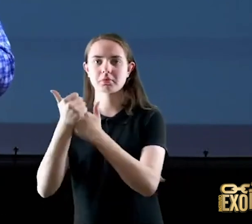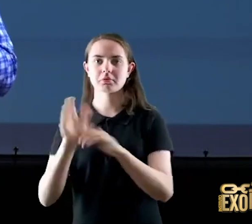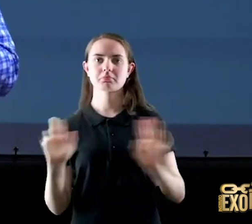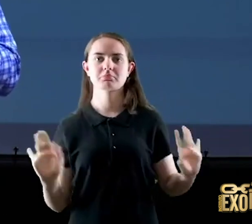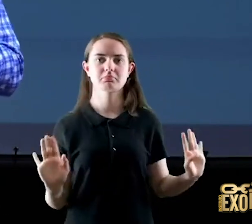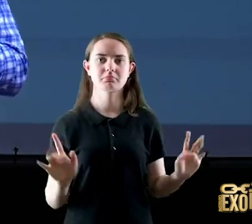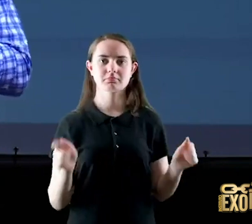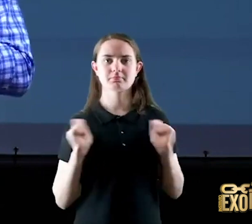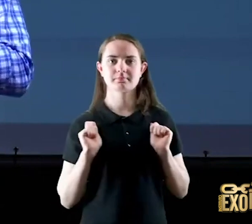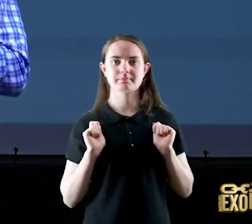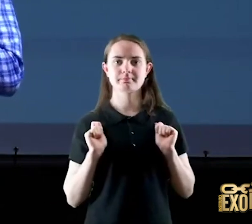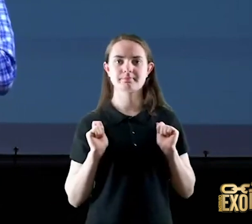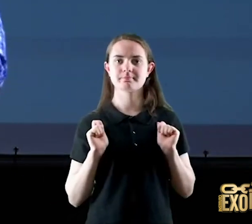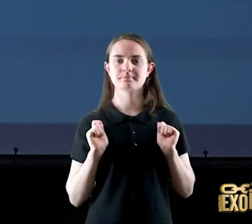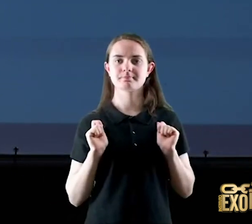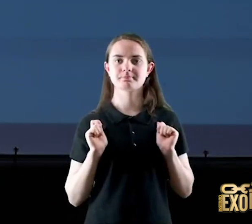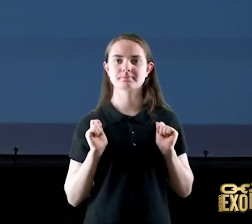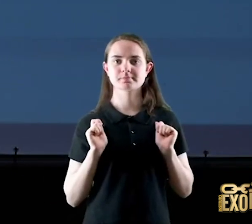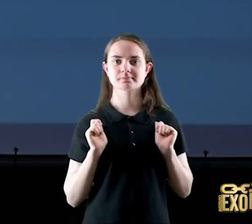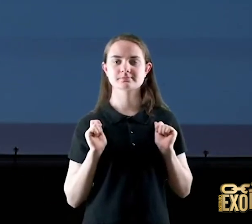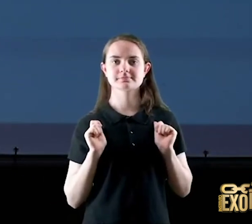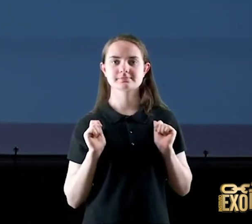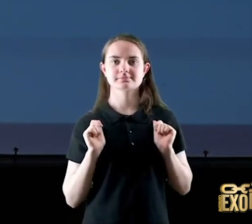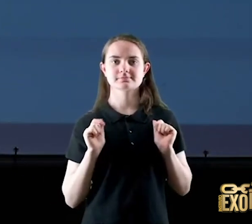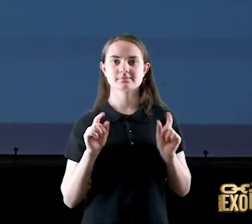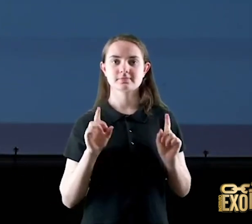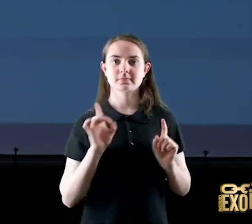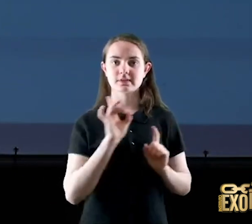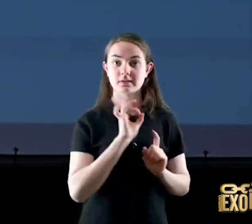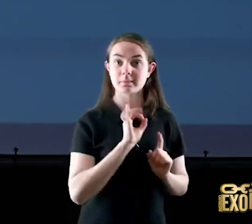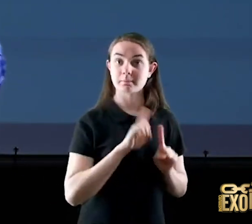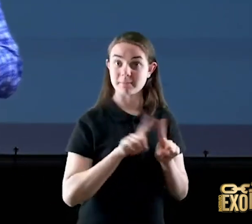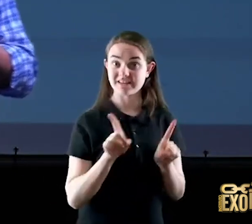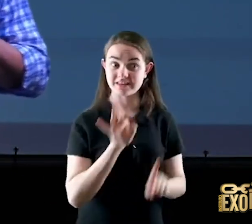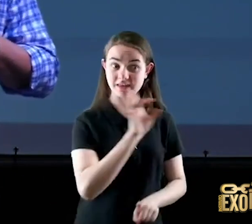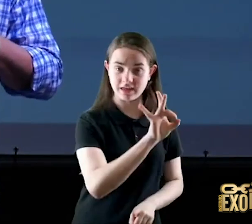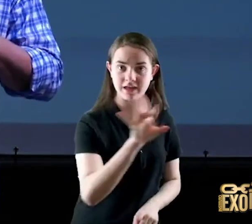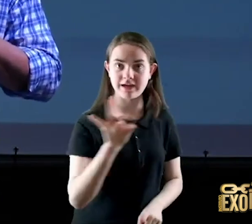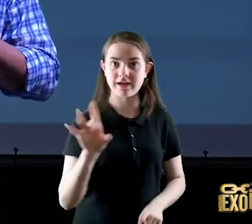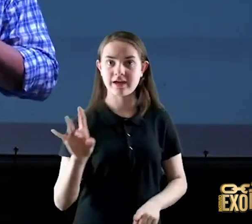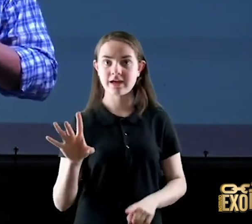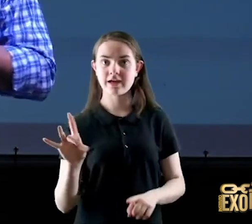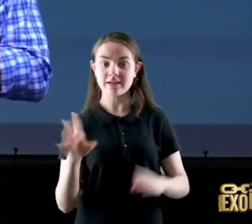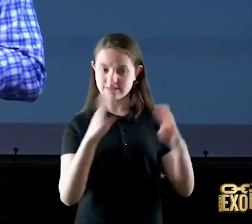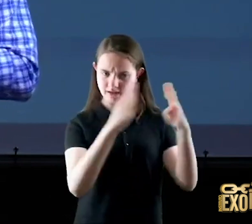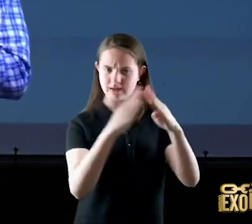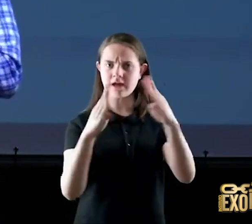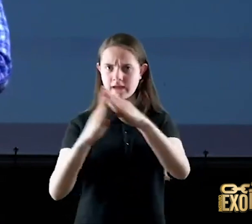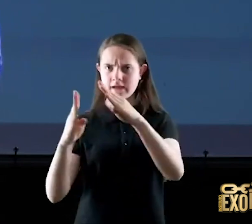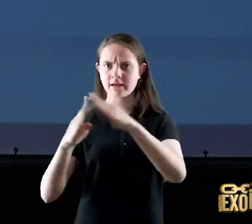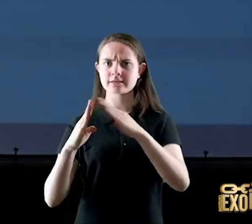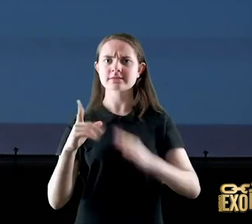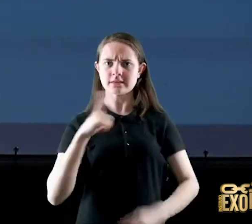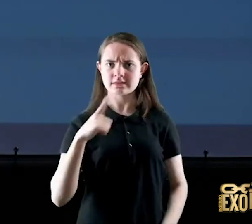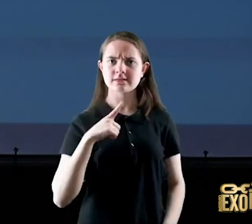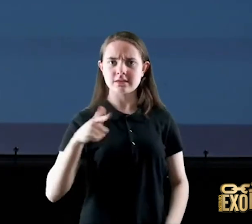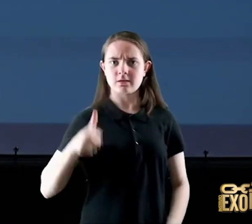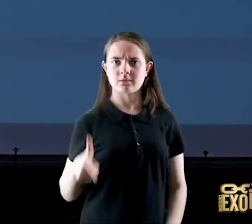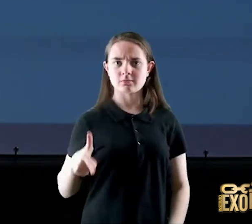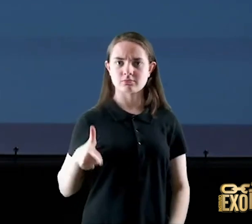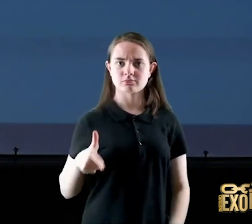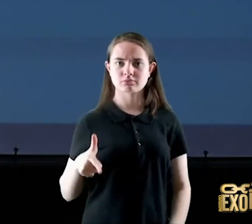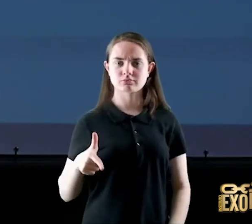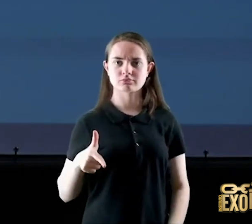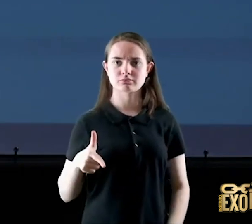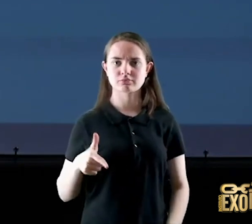lá cada habitante em cada casa tem um fuzil olha que coisa cada habitante tem um fuzil